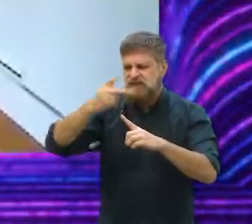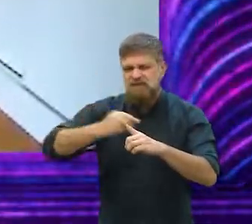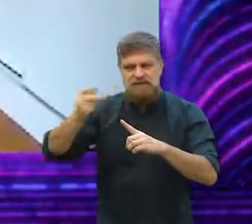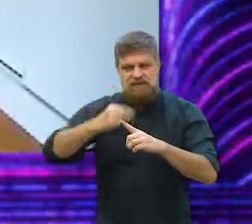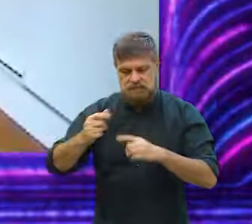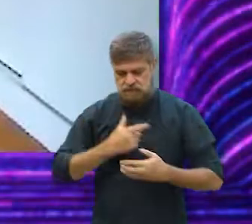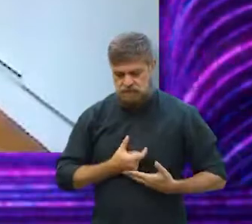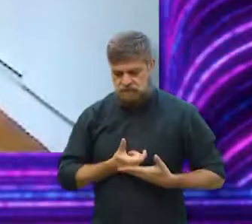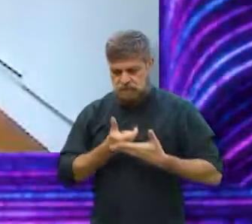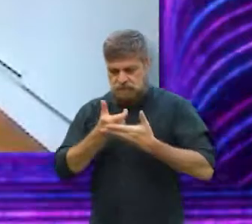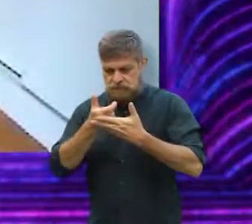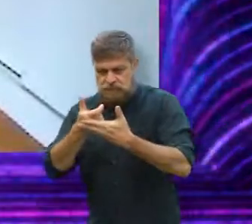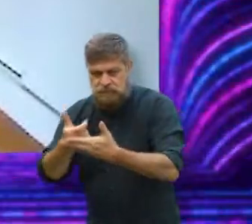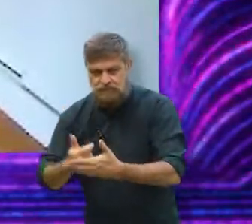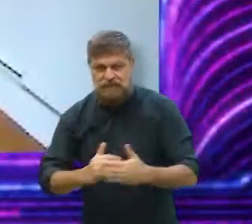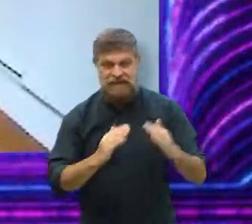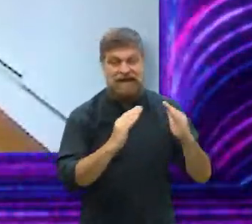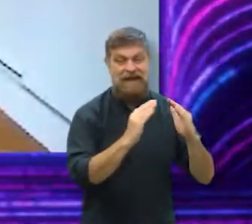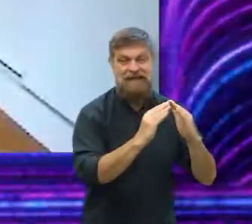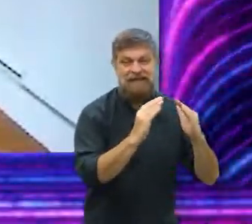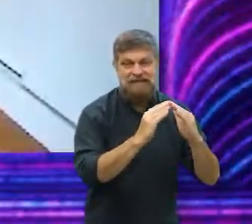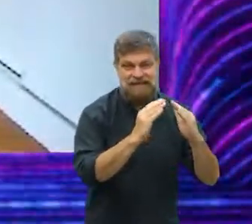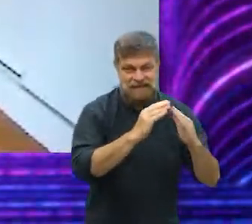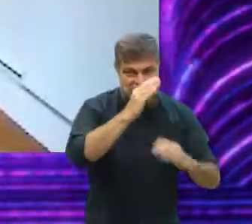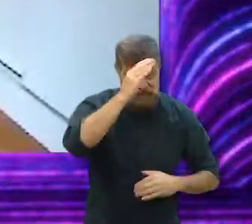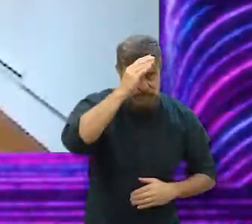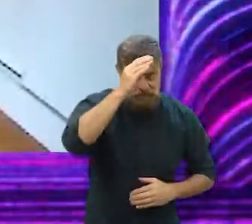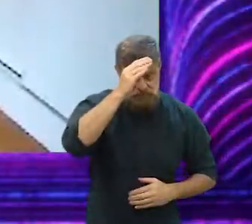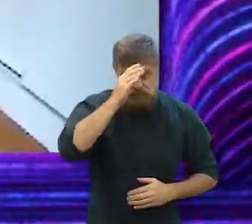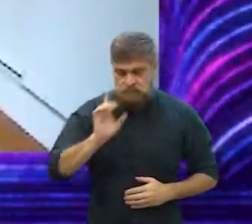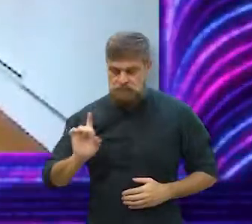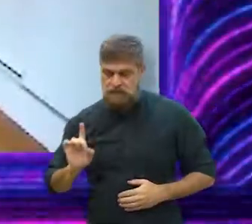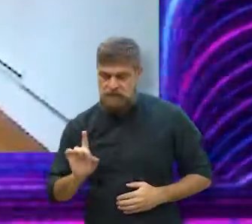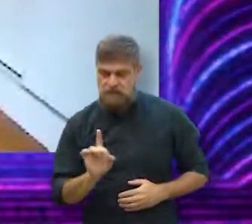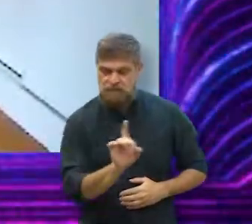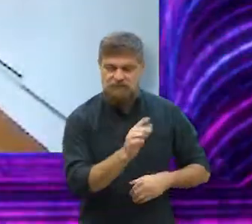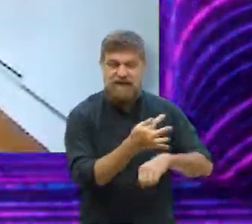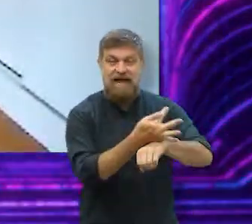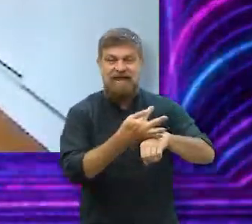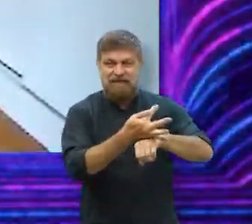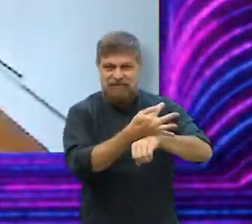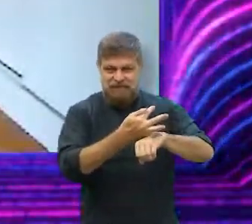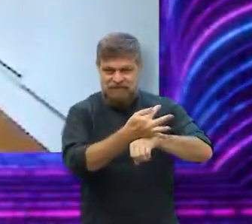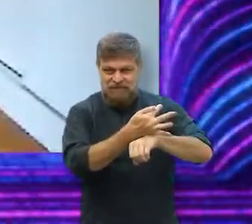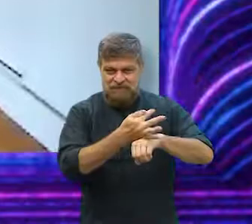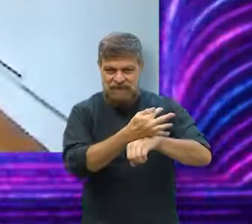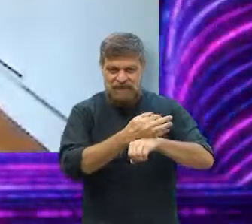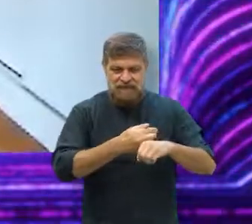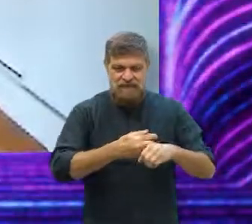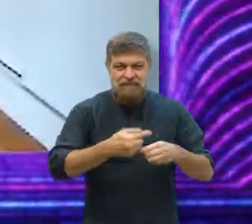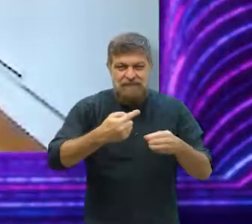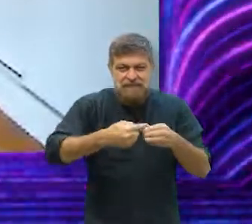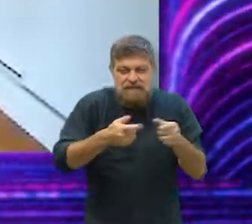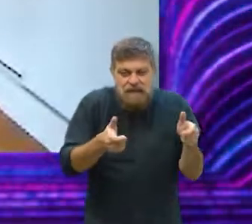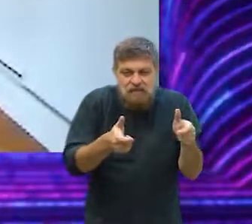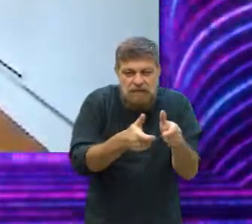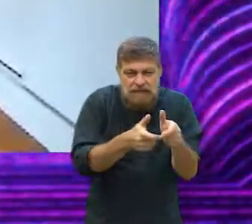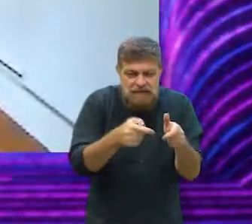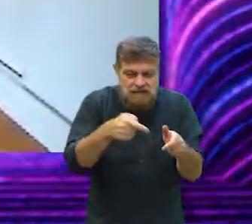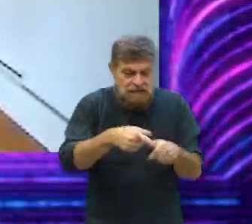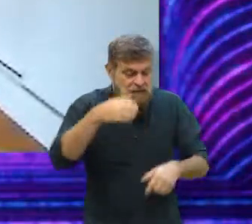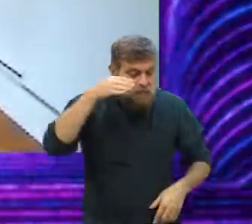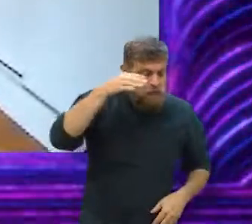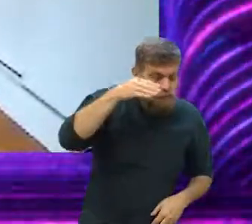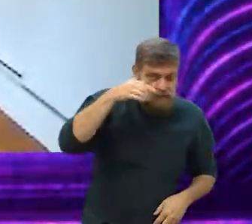medalha. Vai passar as férias na casa do tio, ela vive numa cidade grande. Vai passar as férias na casa do tio, numa cidade muito pequena e